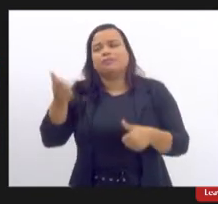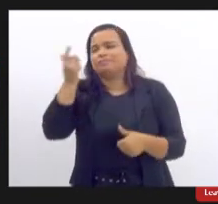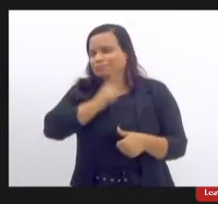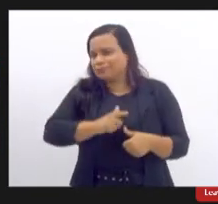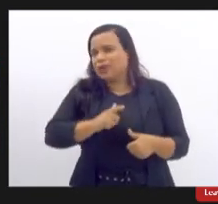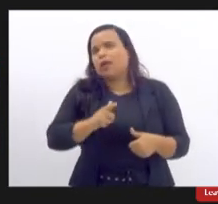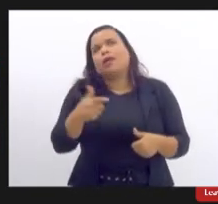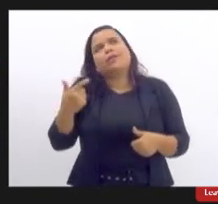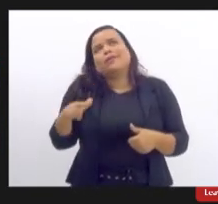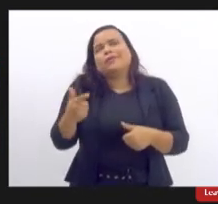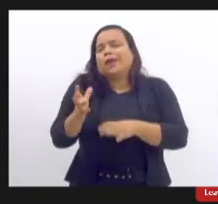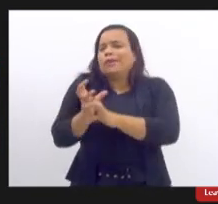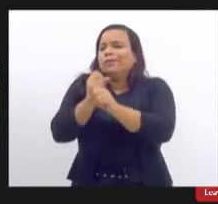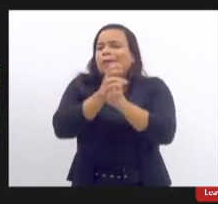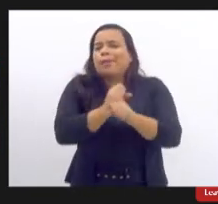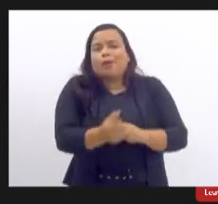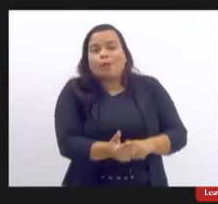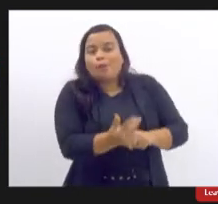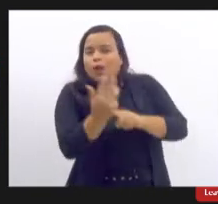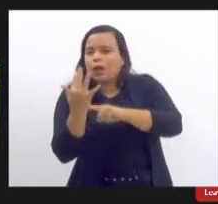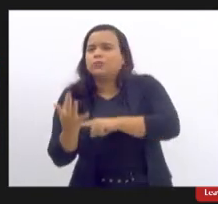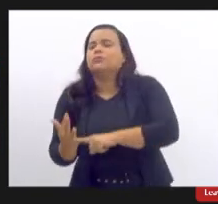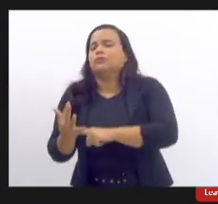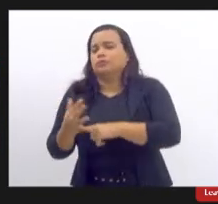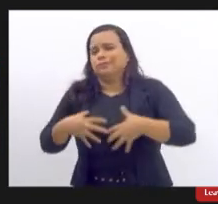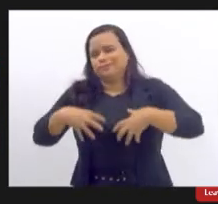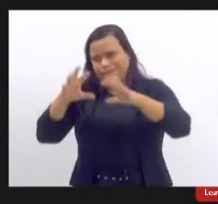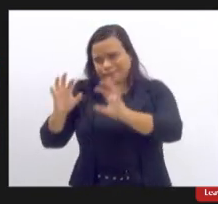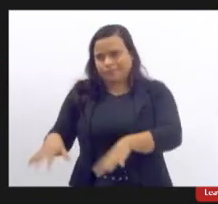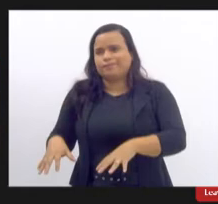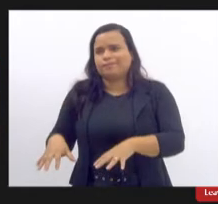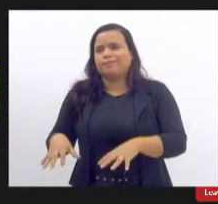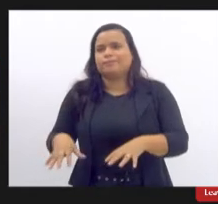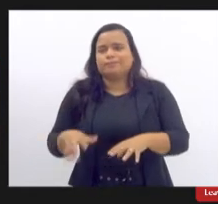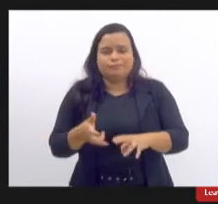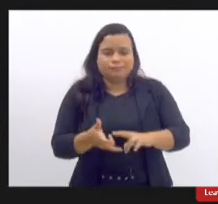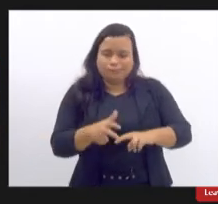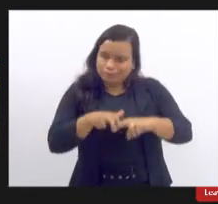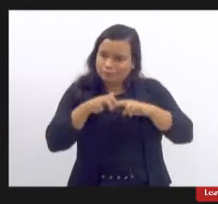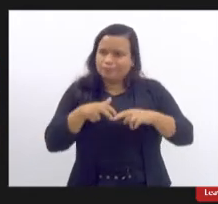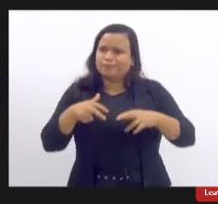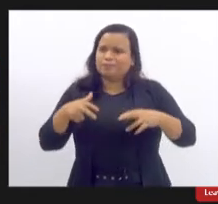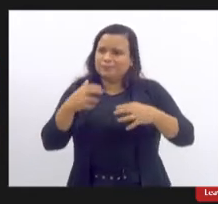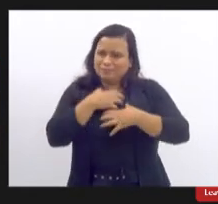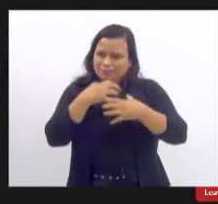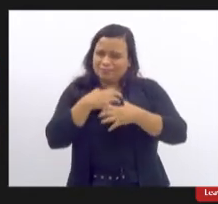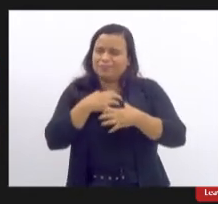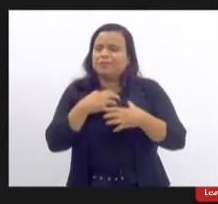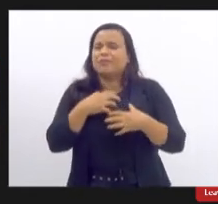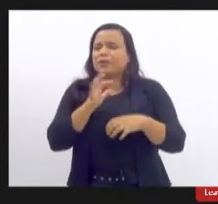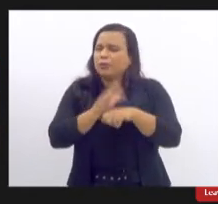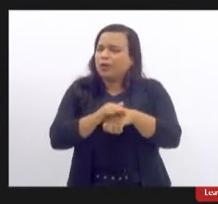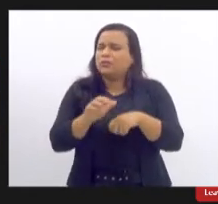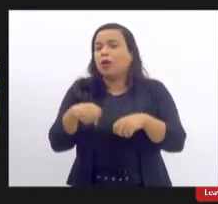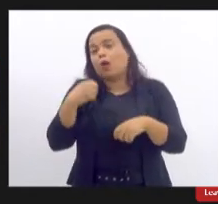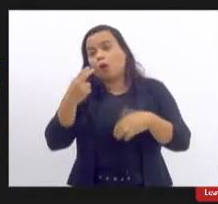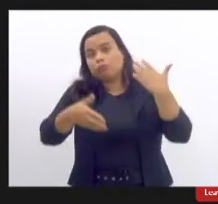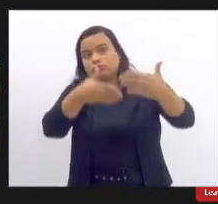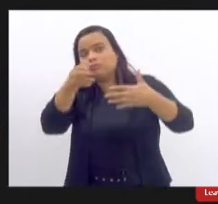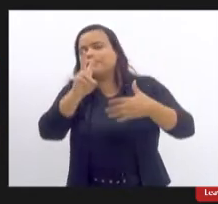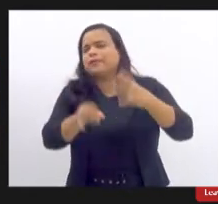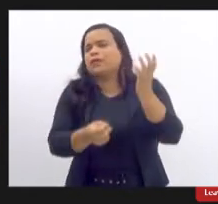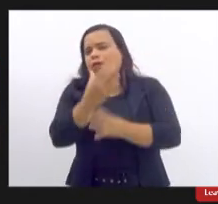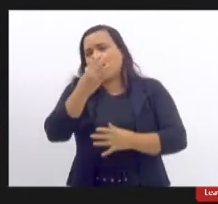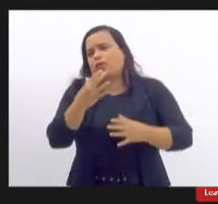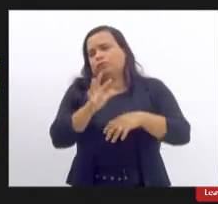estatística hoje em dia de quantos pacientes apresentam esse tipo de doença então vão desenvolver a doença até